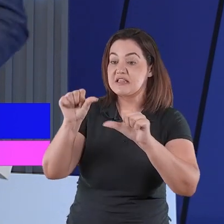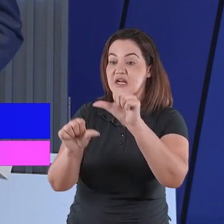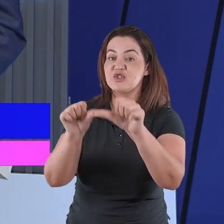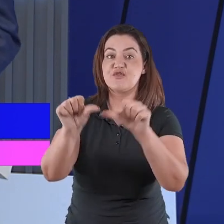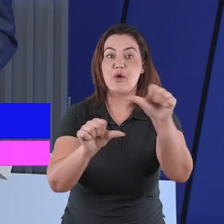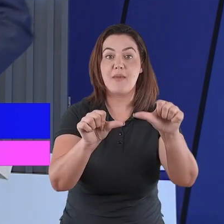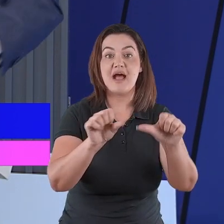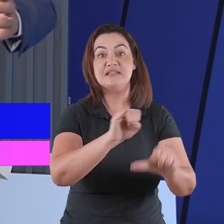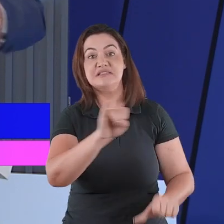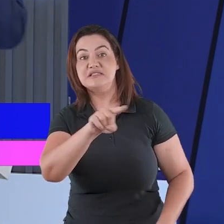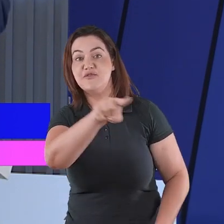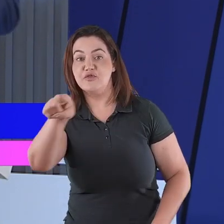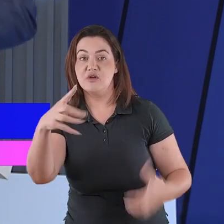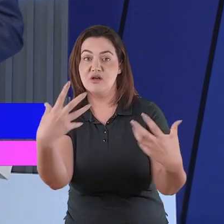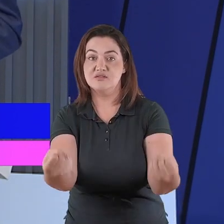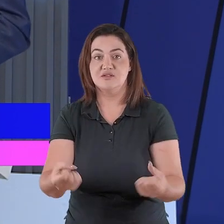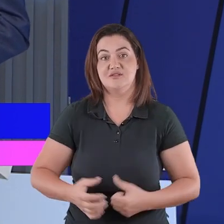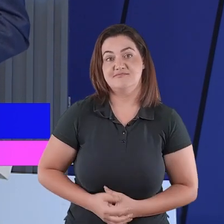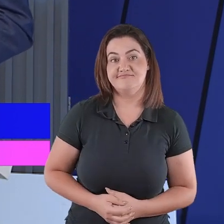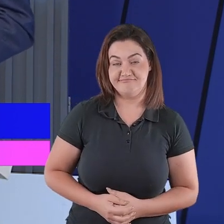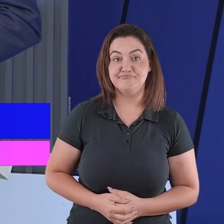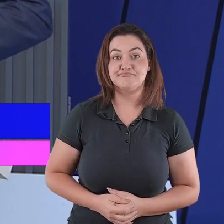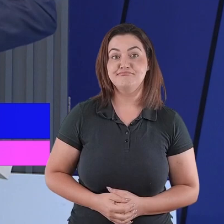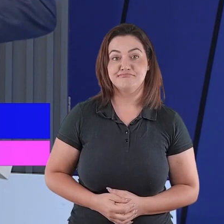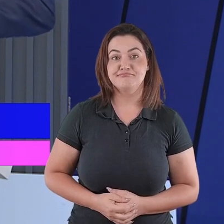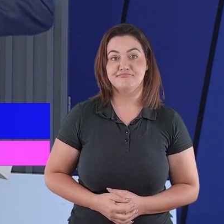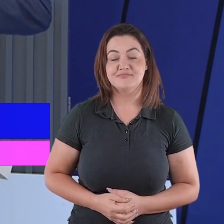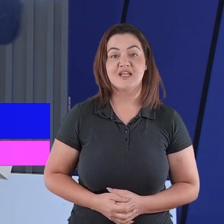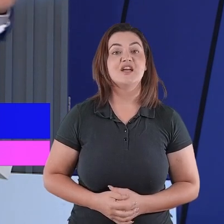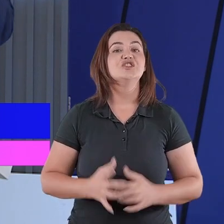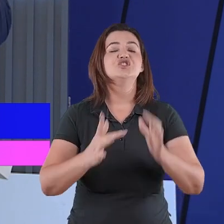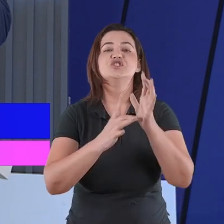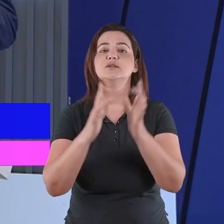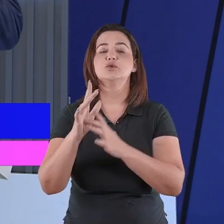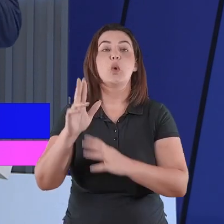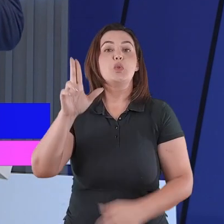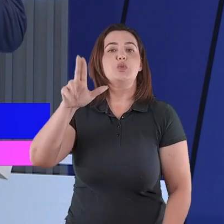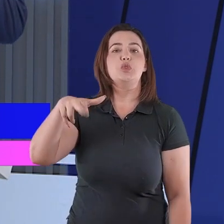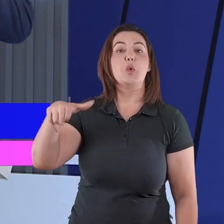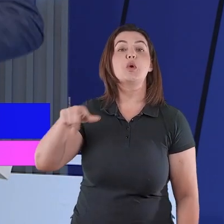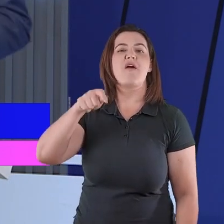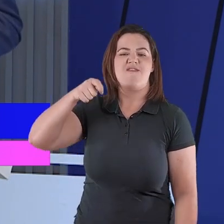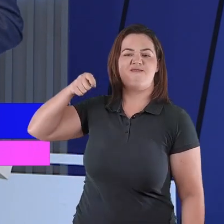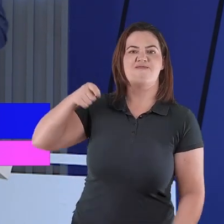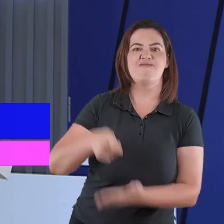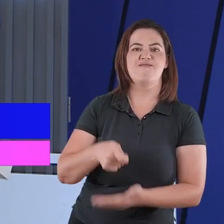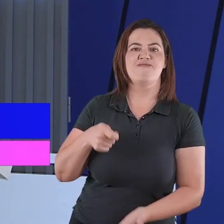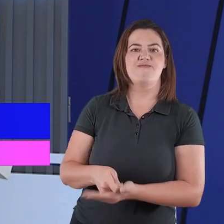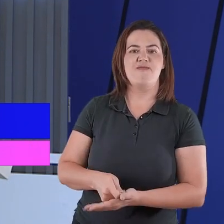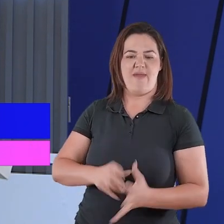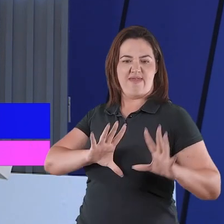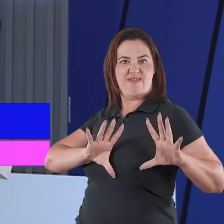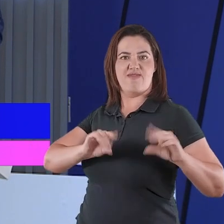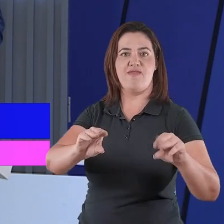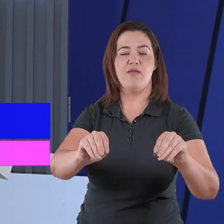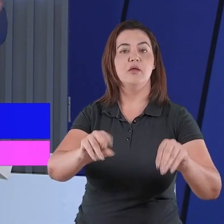pessoas que decidem, daquelas pessoas que permitem. Porque Ele nunca fará nada contra a sua vontade.